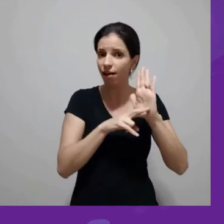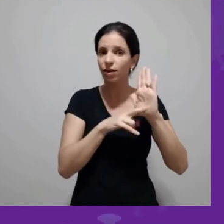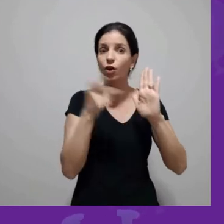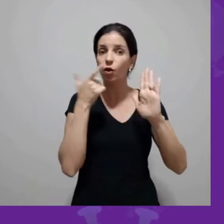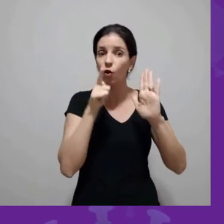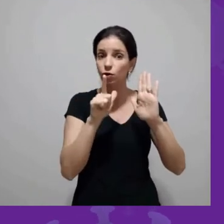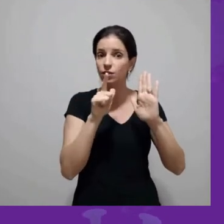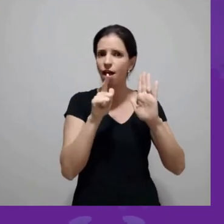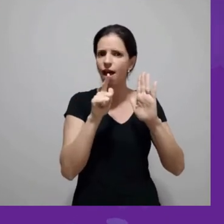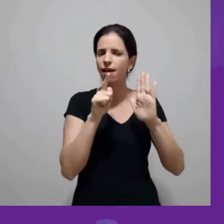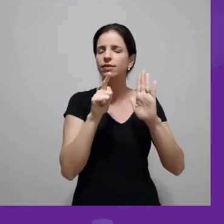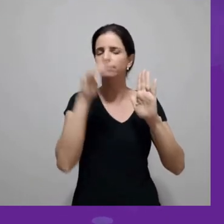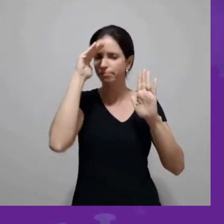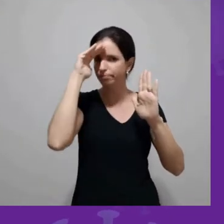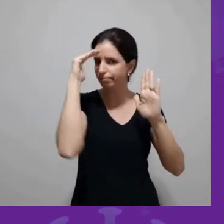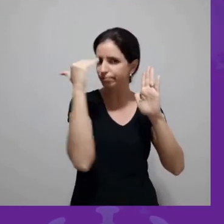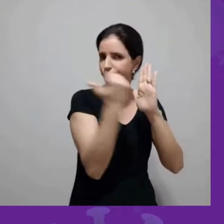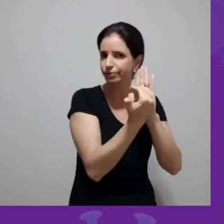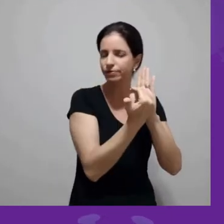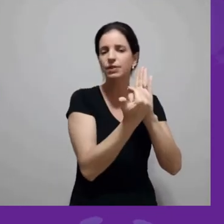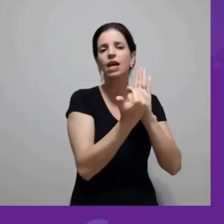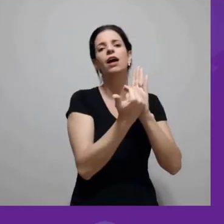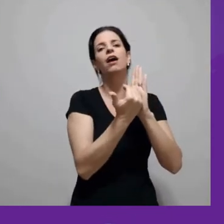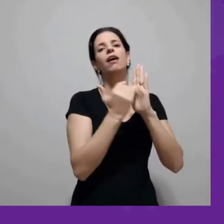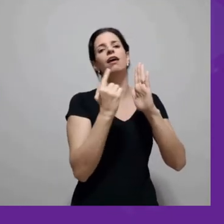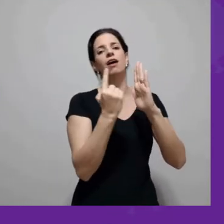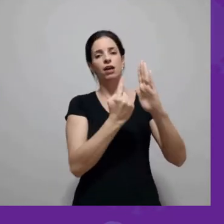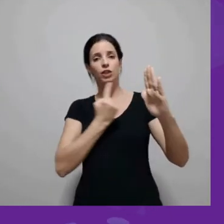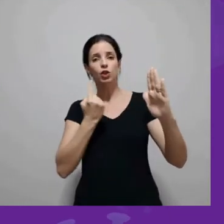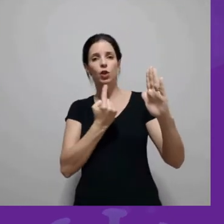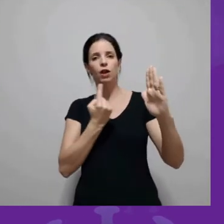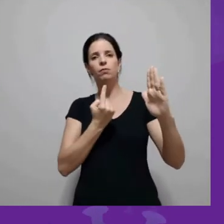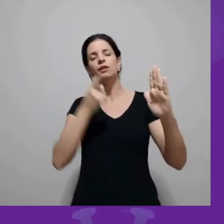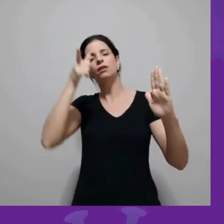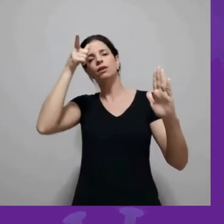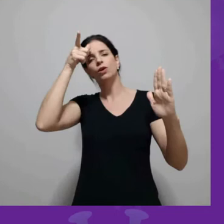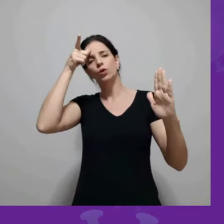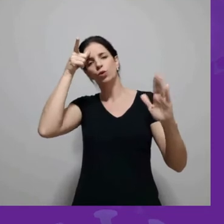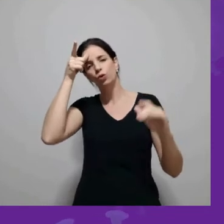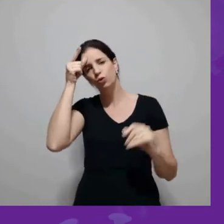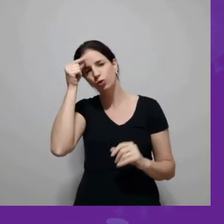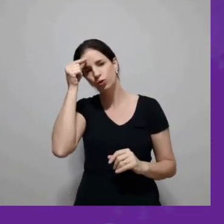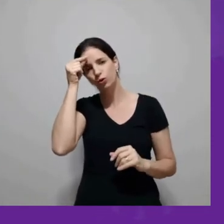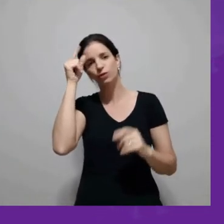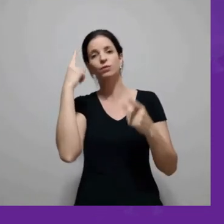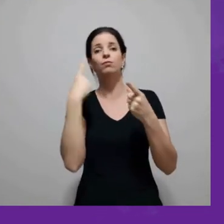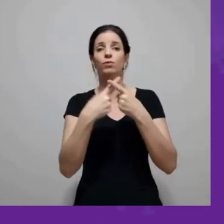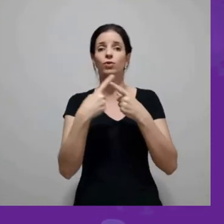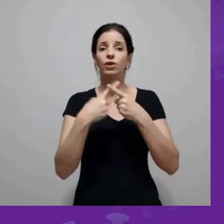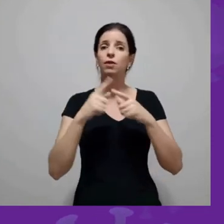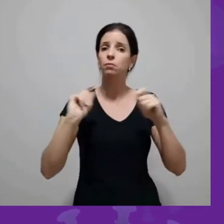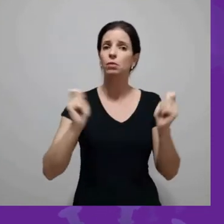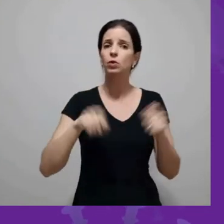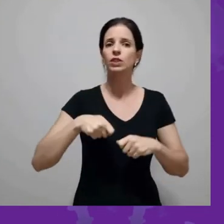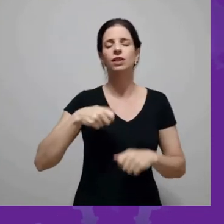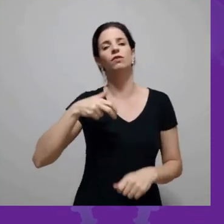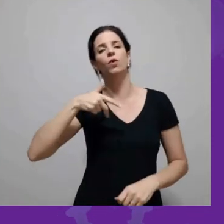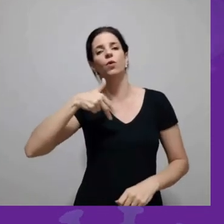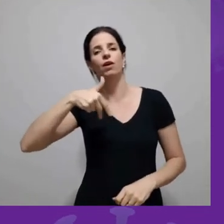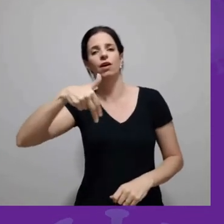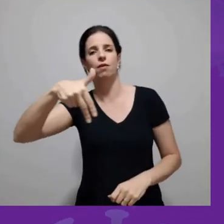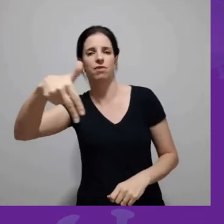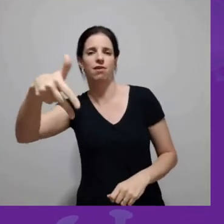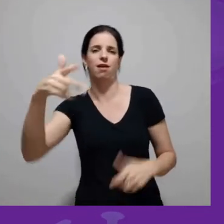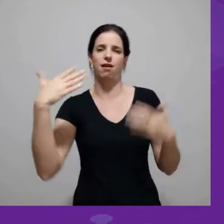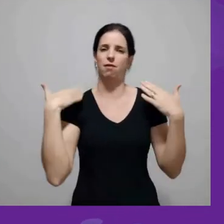procurar, então, um alívio desse isolamento social no sentido de fazer uma caminhada, uma saída